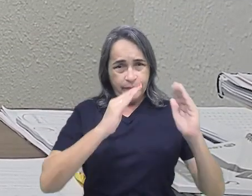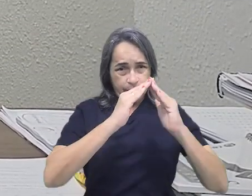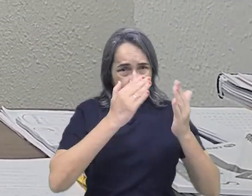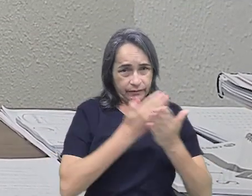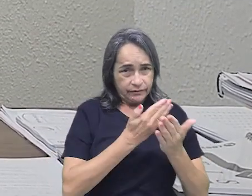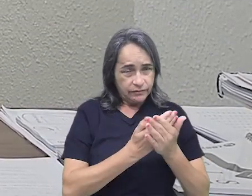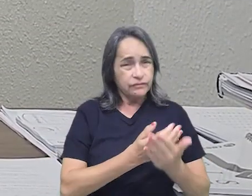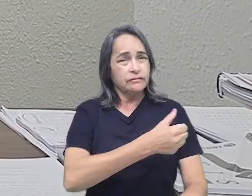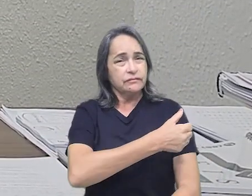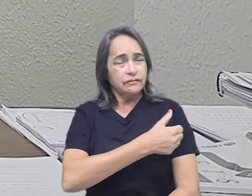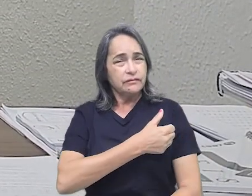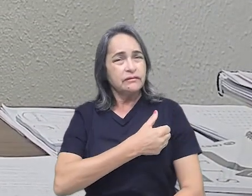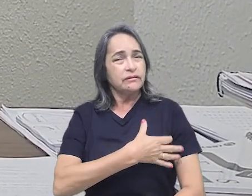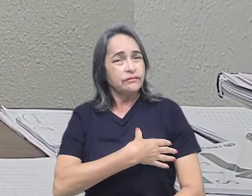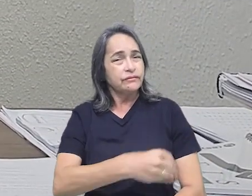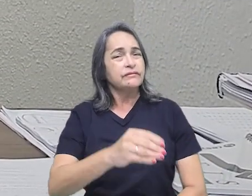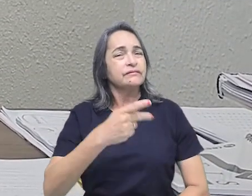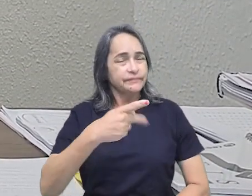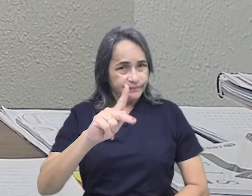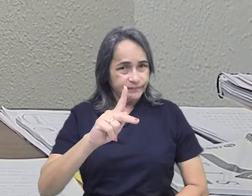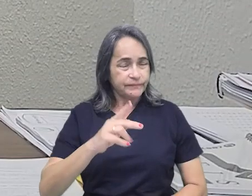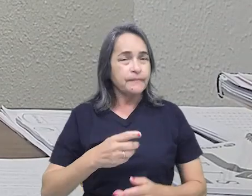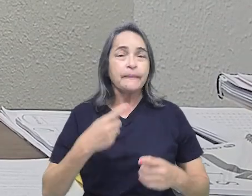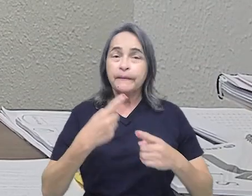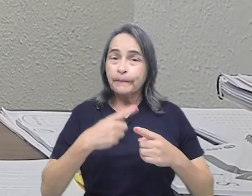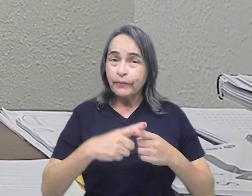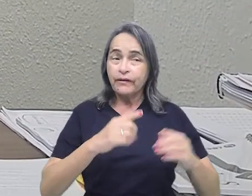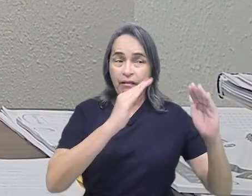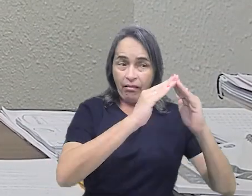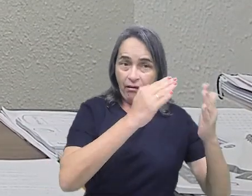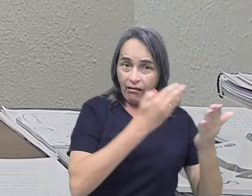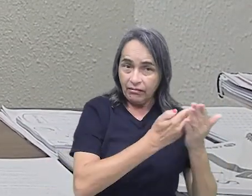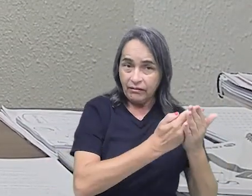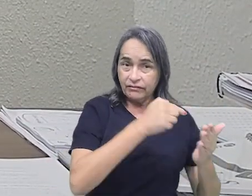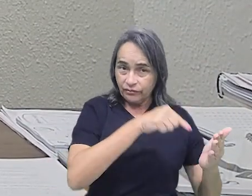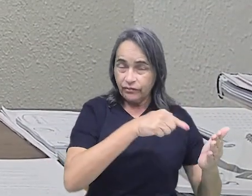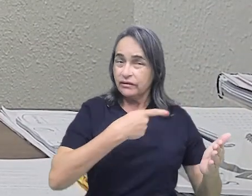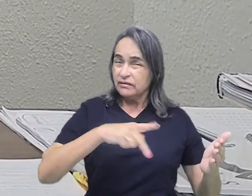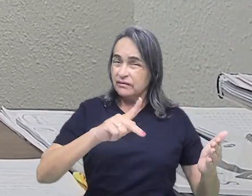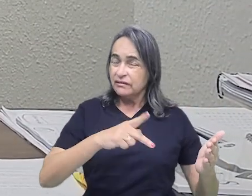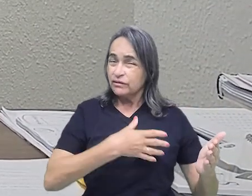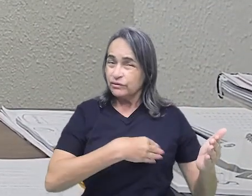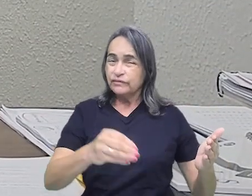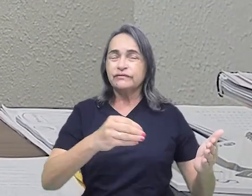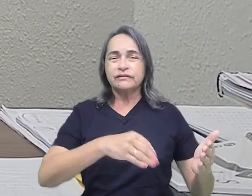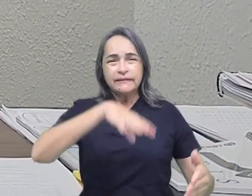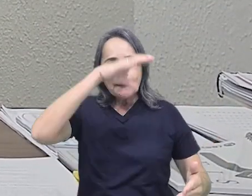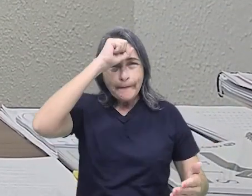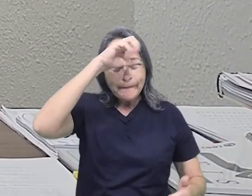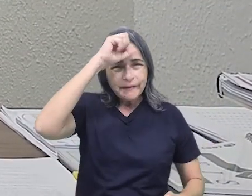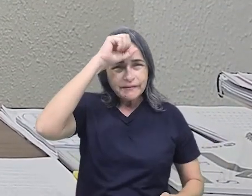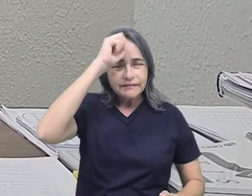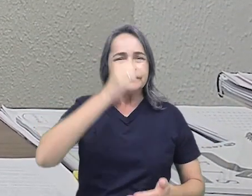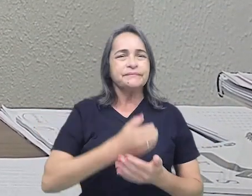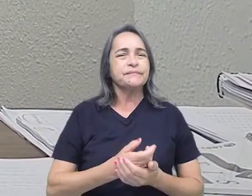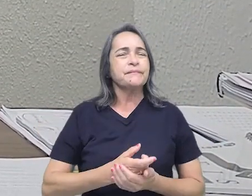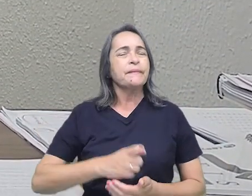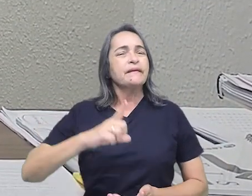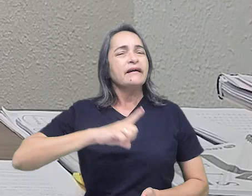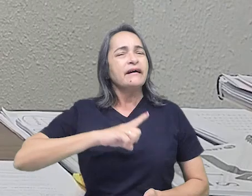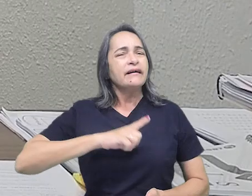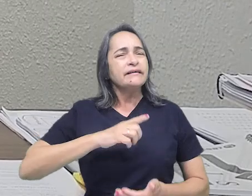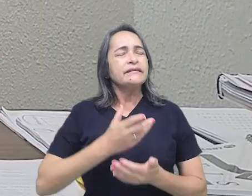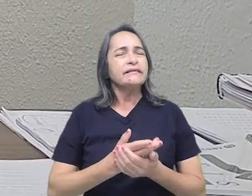escola, eles estão aprendendo. Nós temos um busca ativa atuante, muito